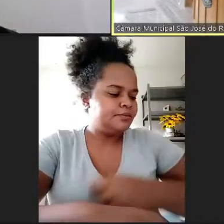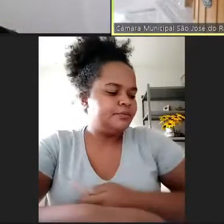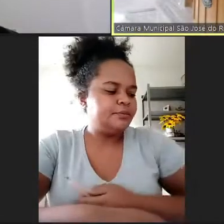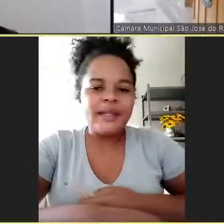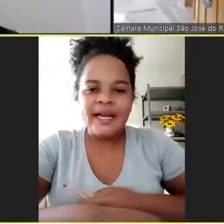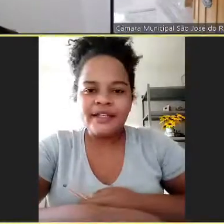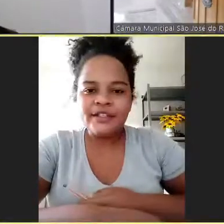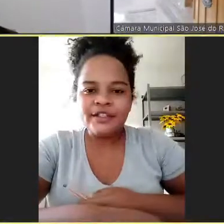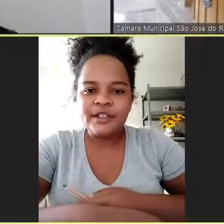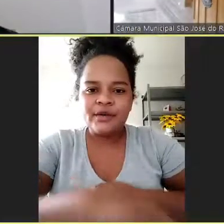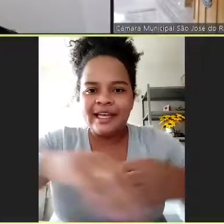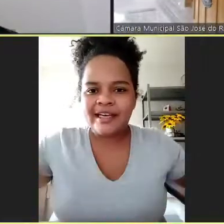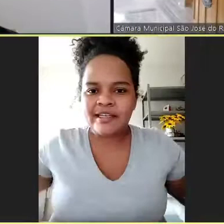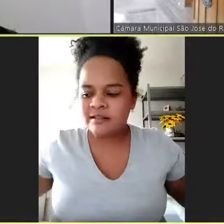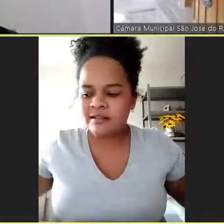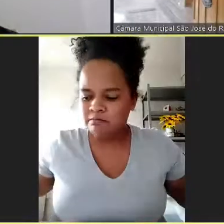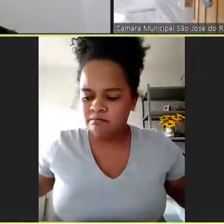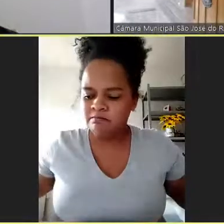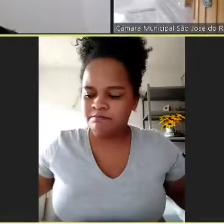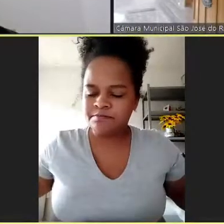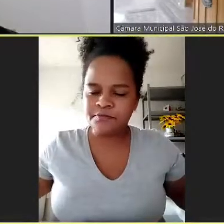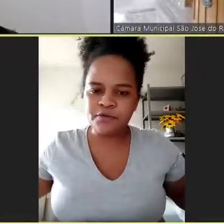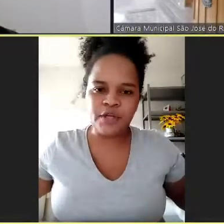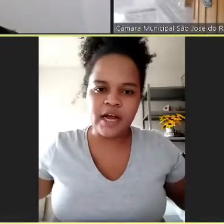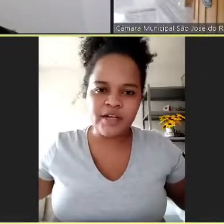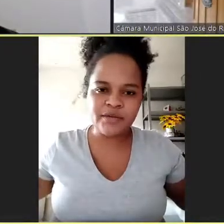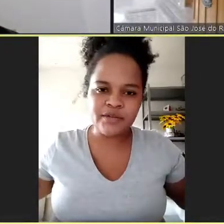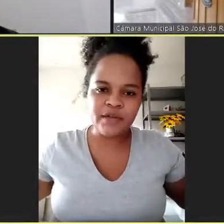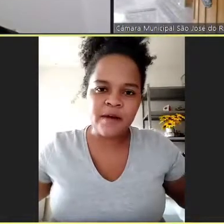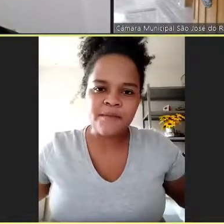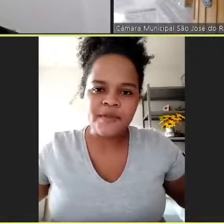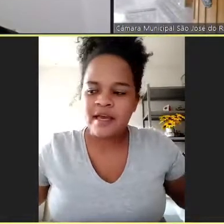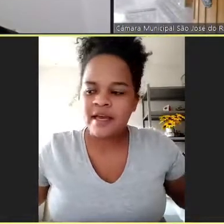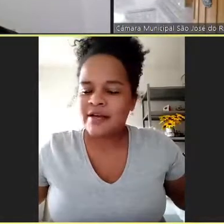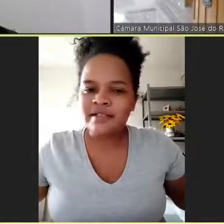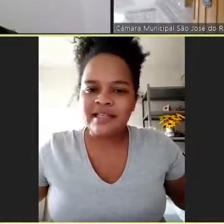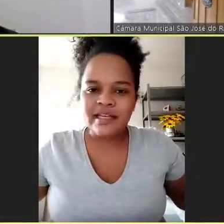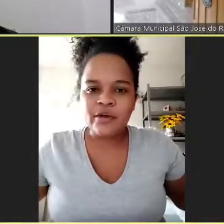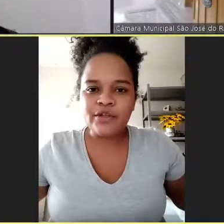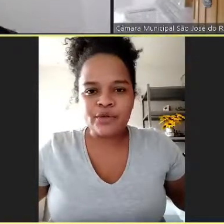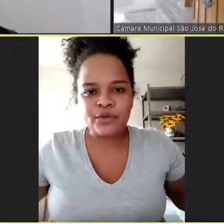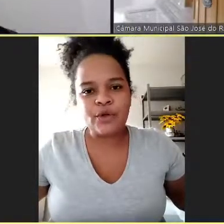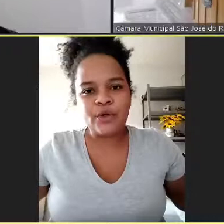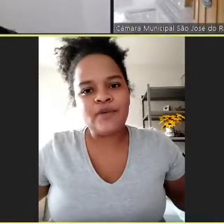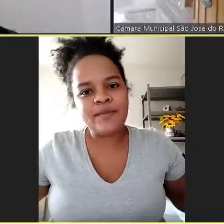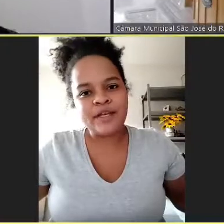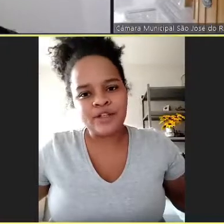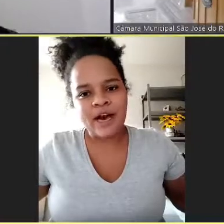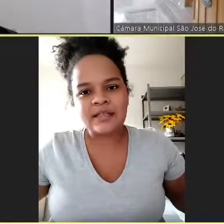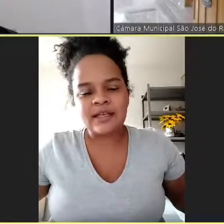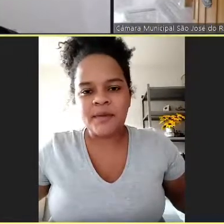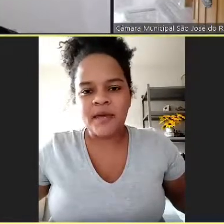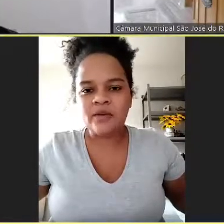Boa tarde, colegas, funcionários. Quero dizer que hoje eu estou novamente